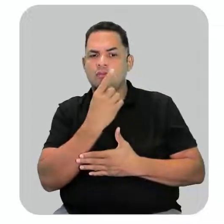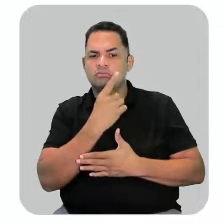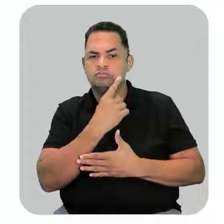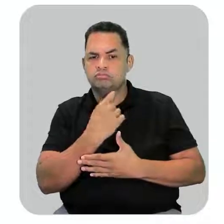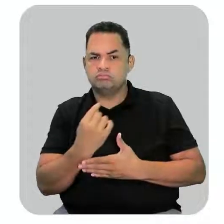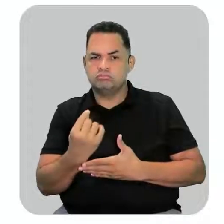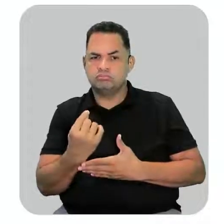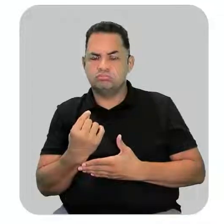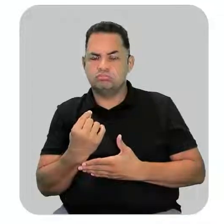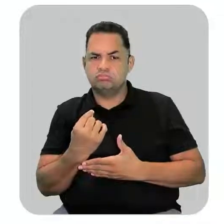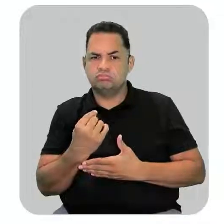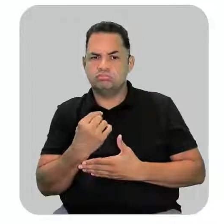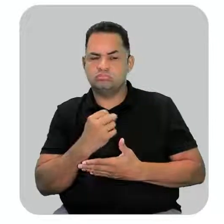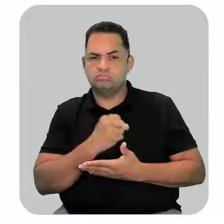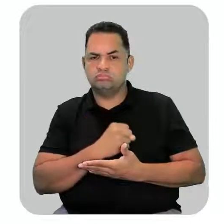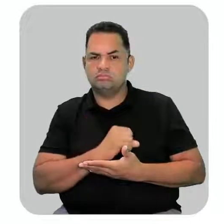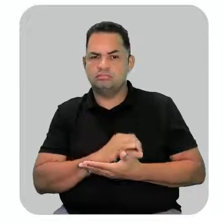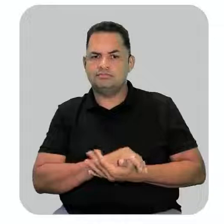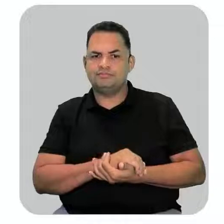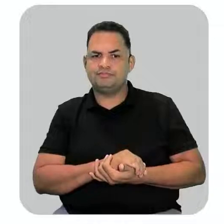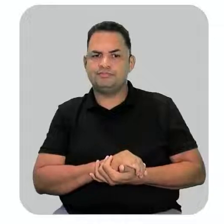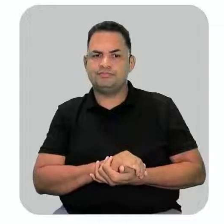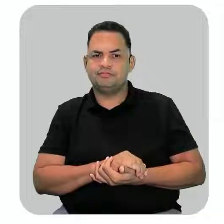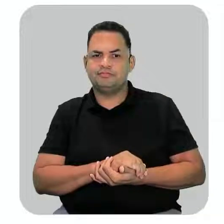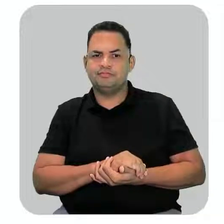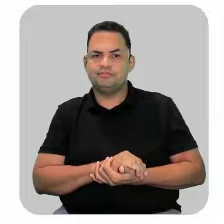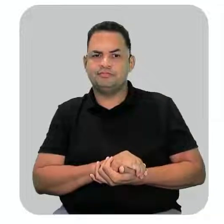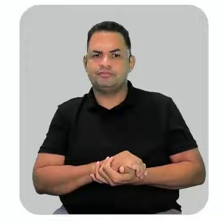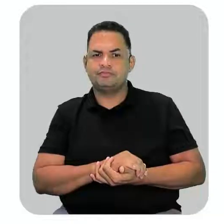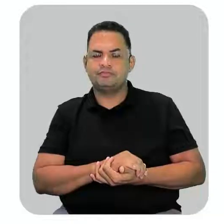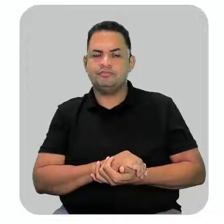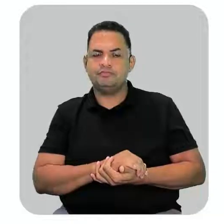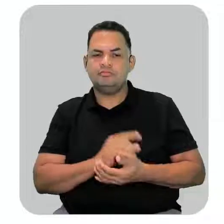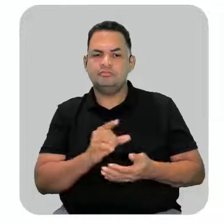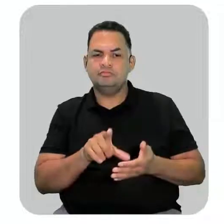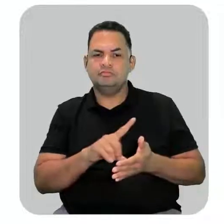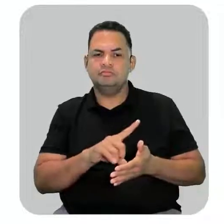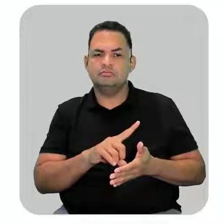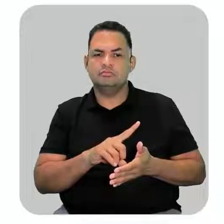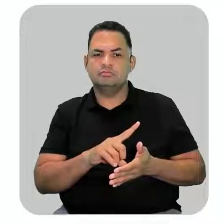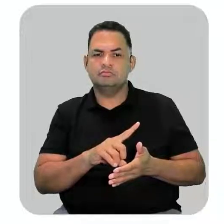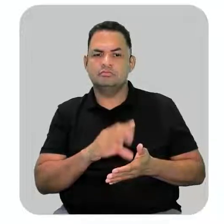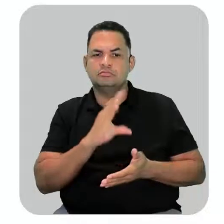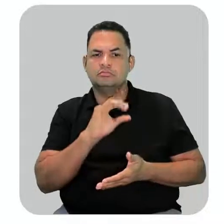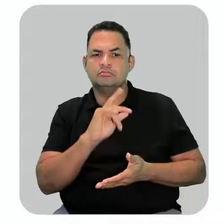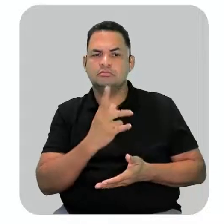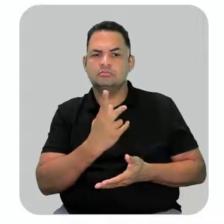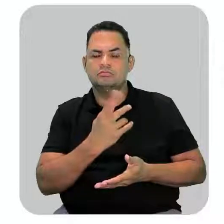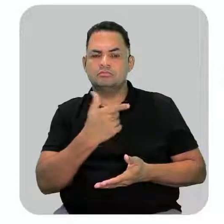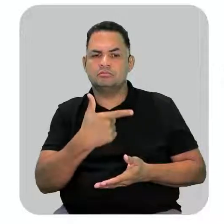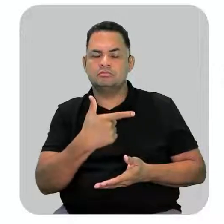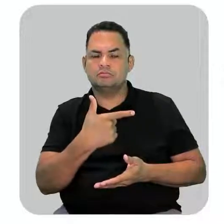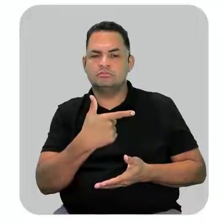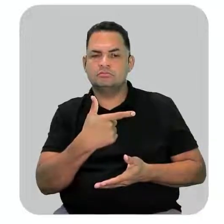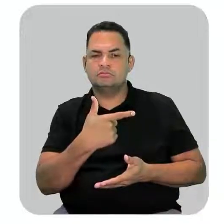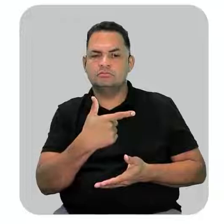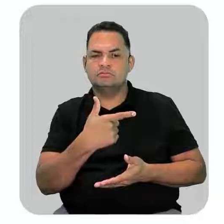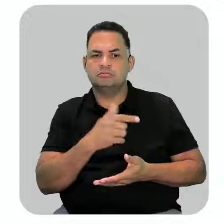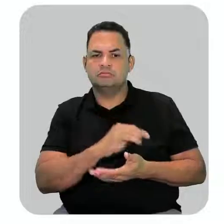né? Olha, não vai existir aqui. Aqui vai voltar a ser CH2 e ele vai vir para outra,